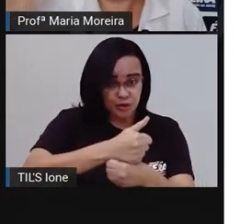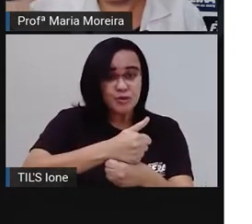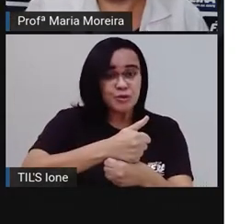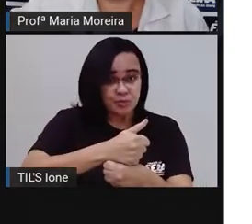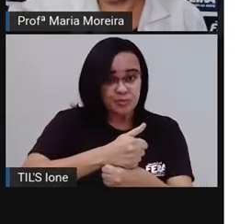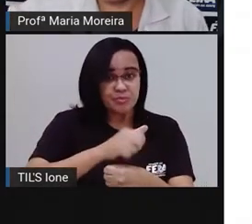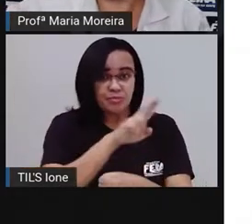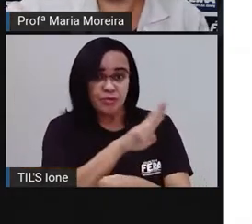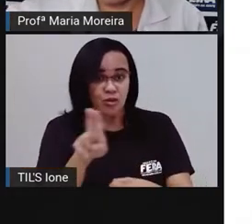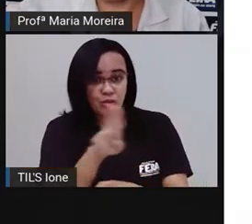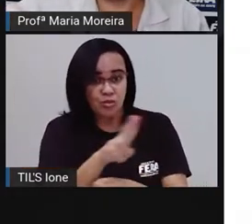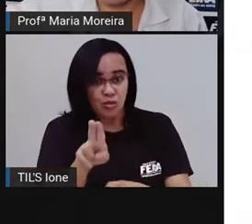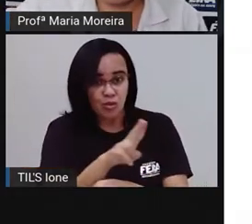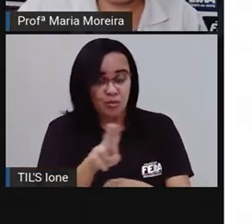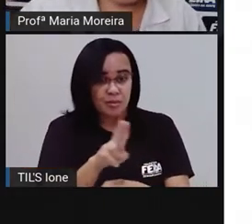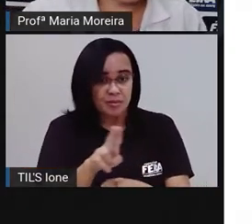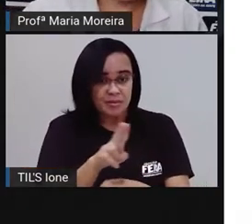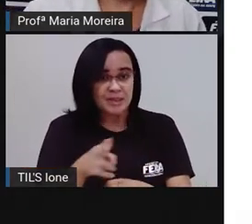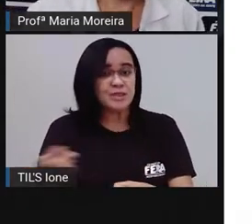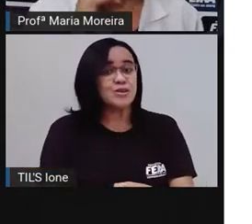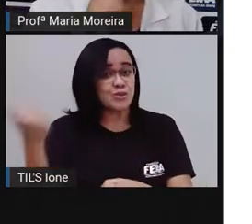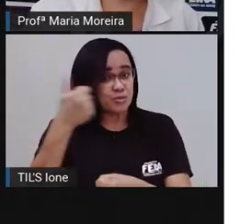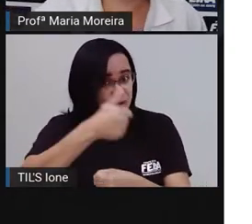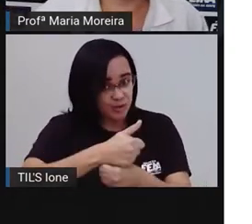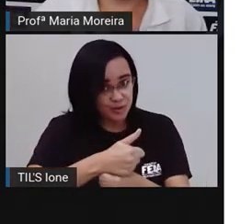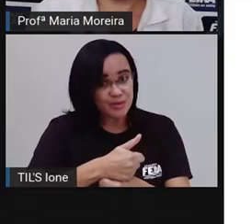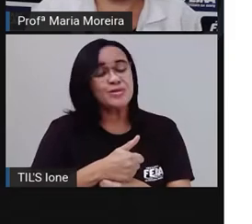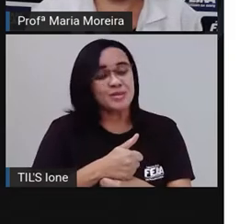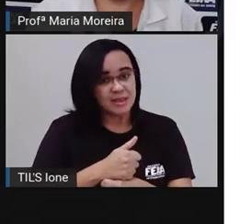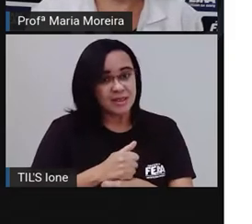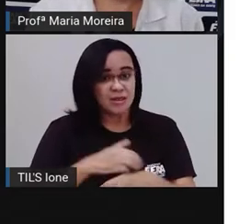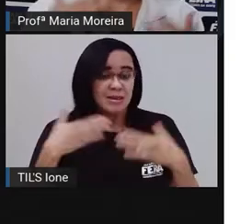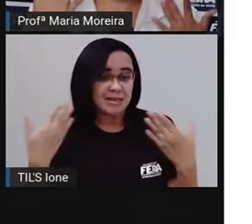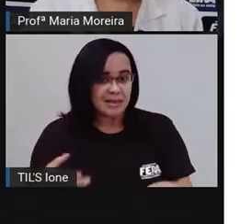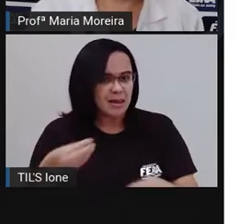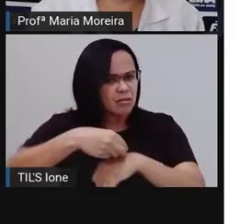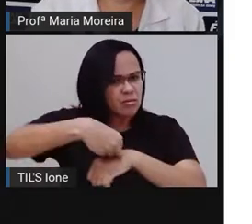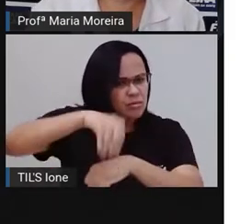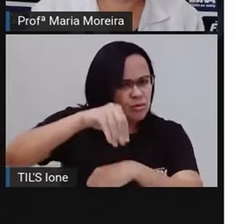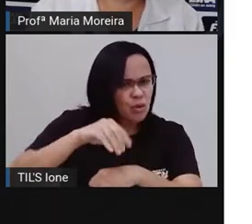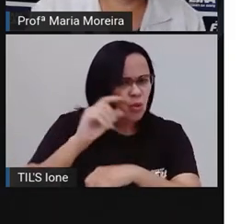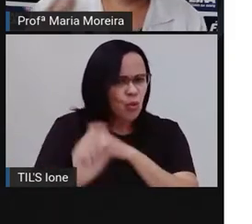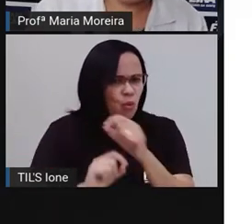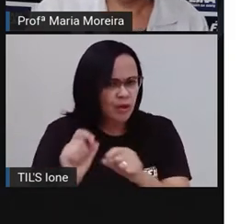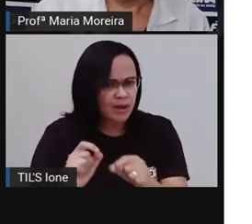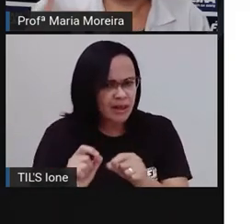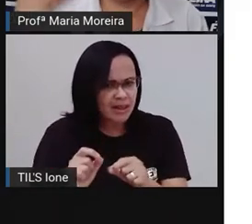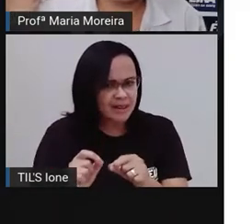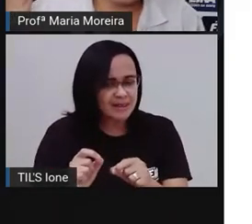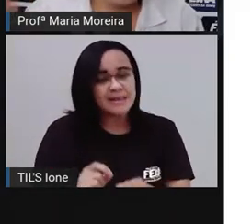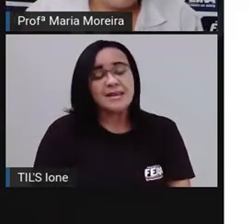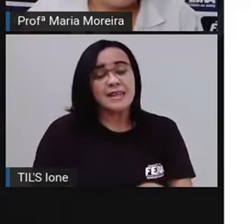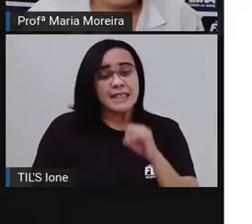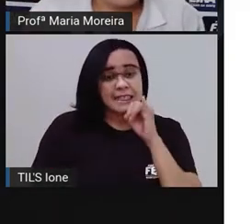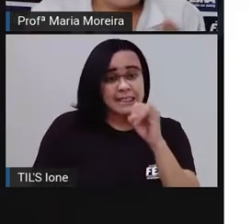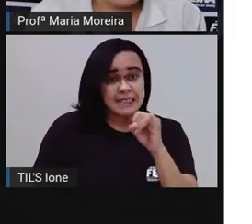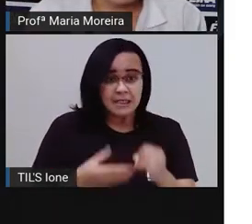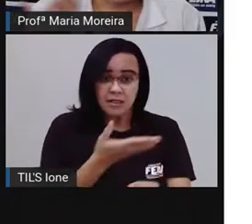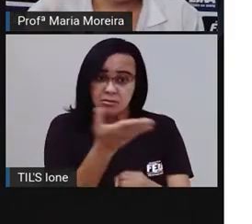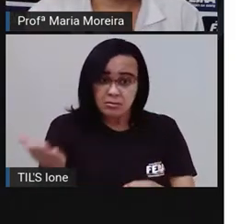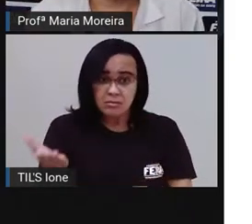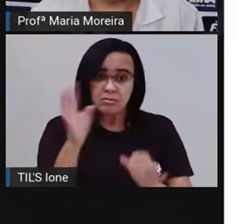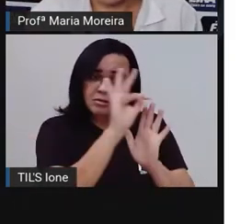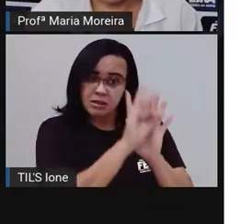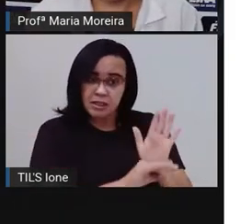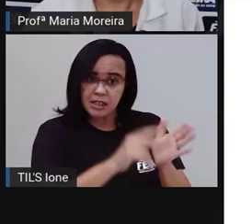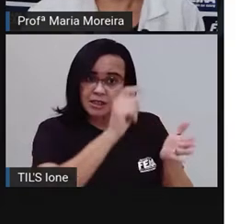repetindo provânia, provânia, provânia, provânia. Então, isso é uma dica para quando vocês forem lá escrever um texto, saberem